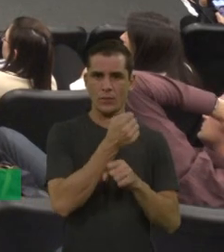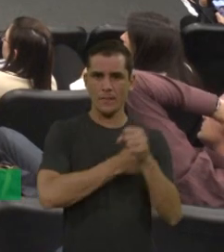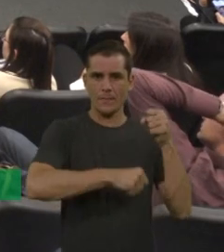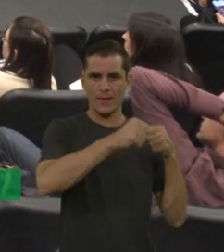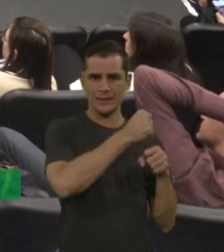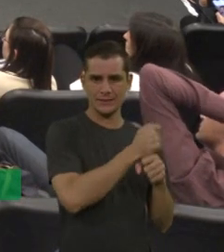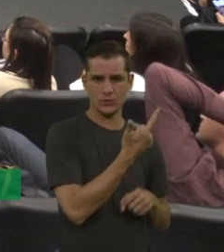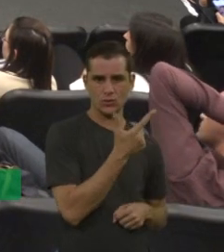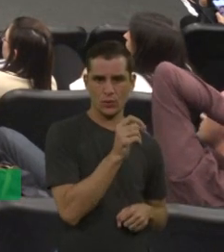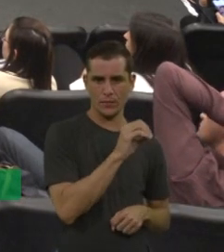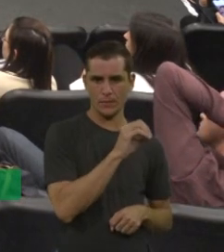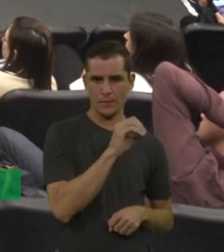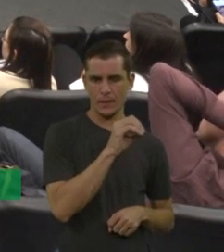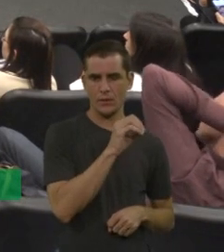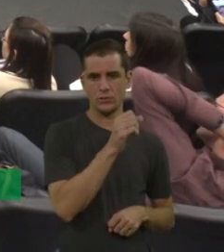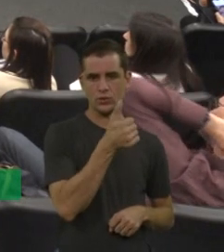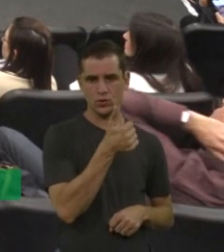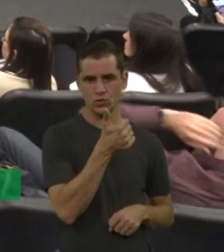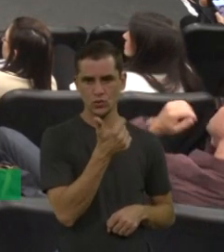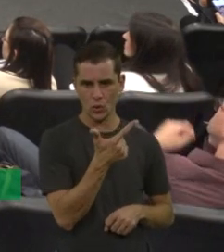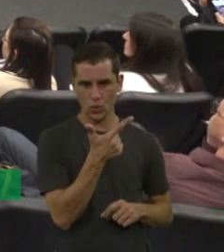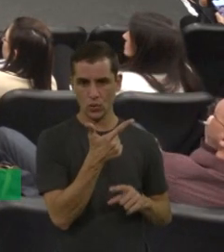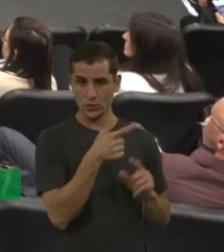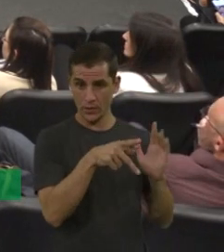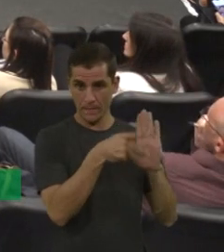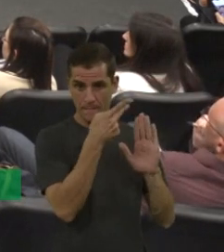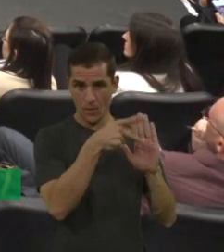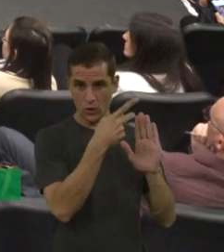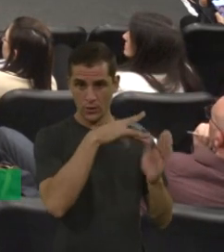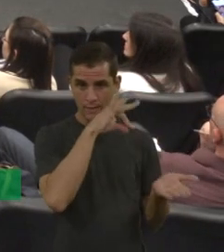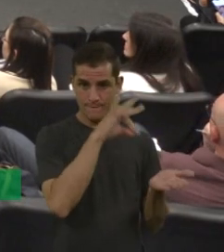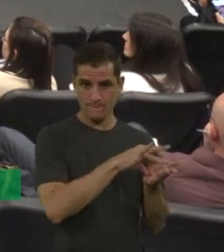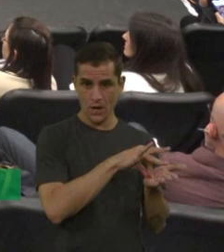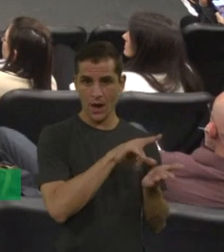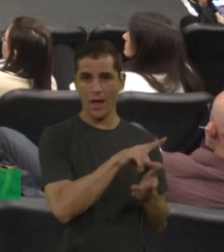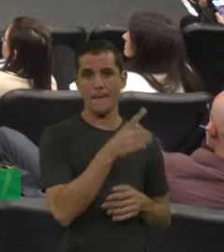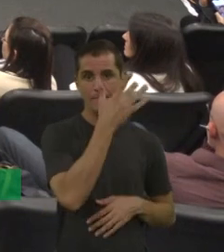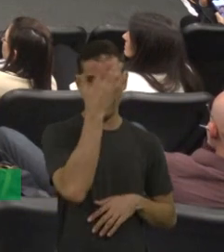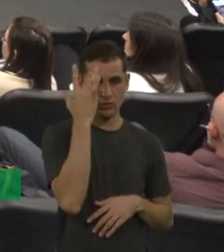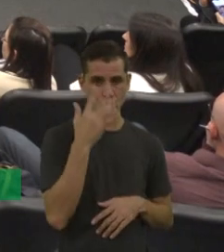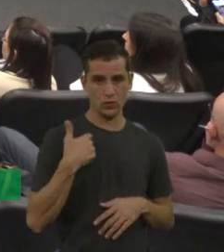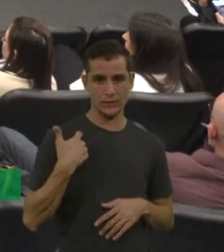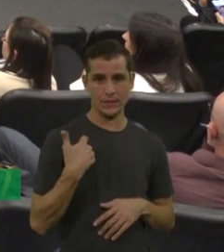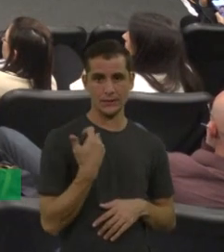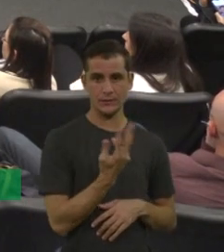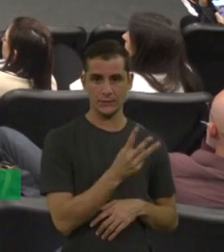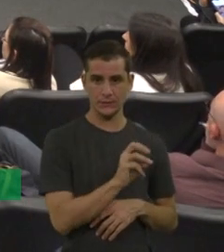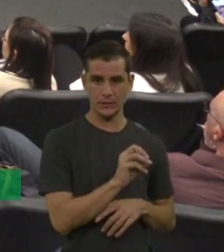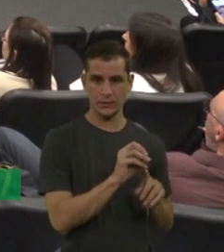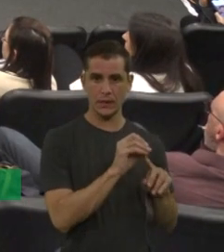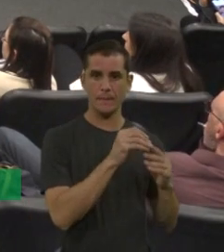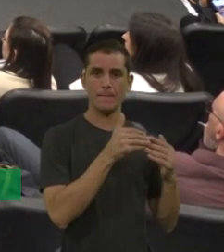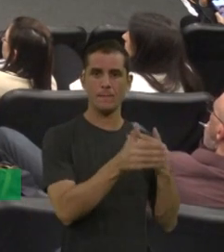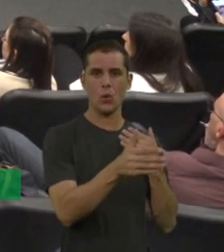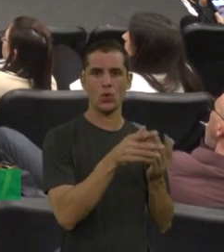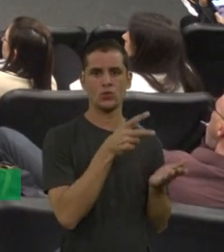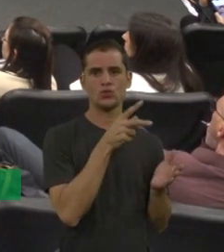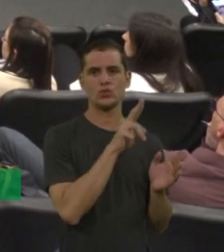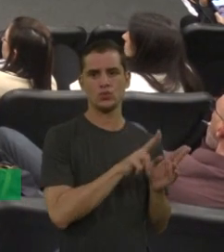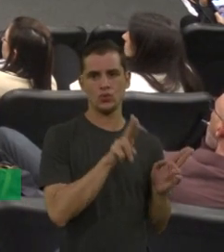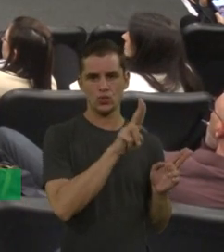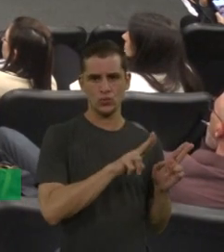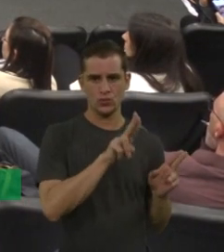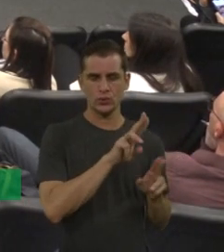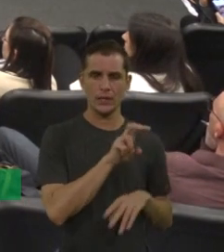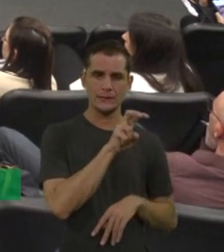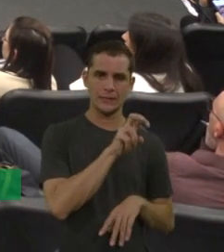oficializada a portaria, passar para o recombinante, para a gente ter uma proporção entre 50 e 30. E, até hoje, a